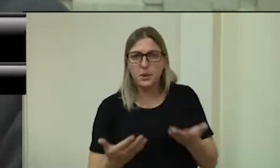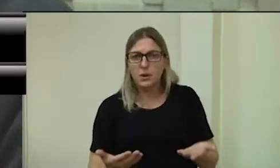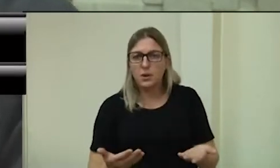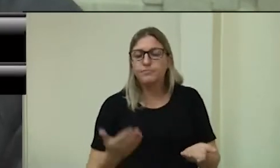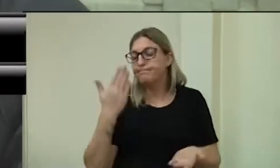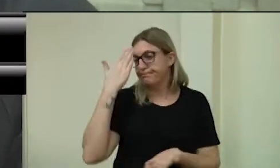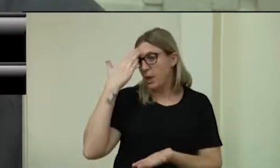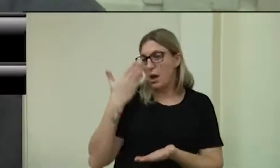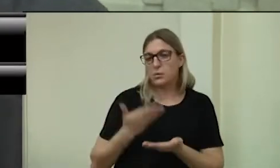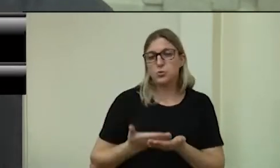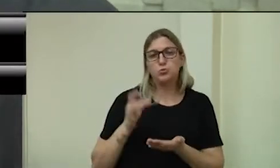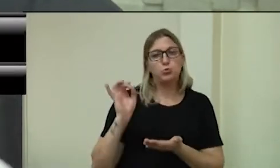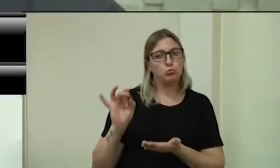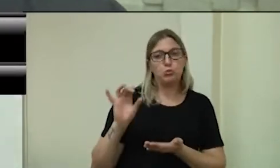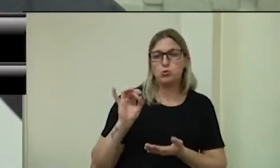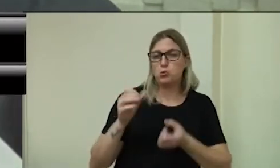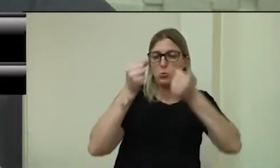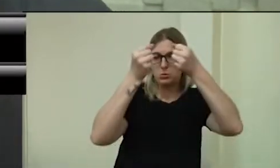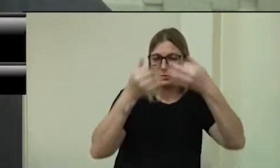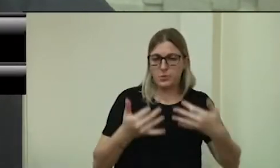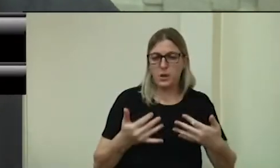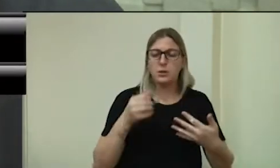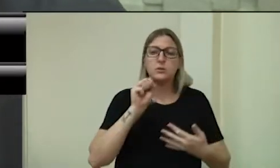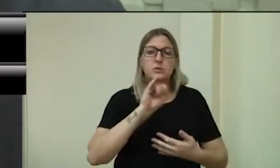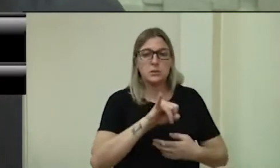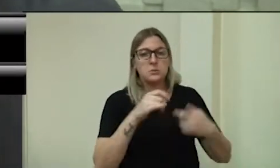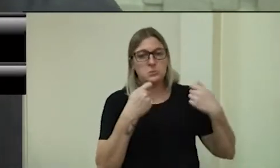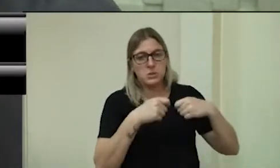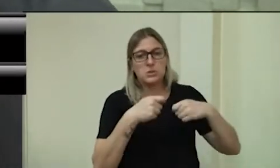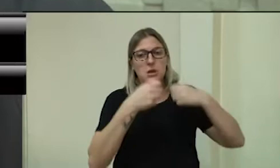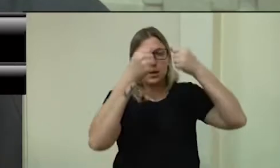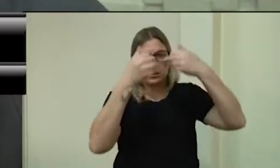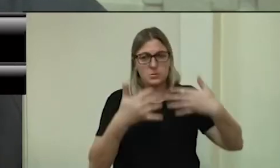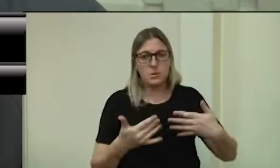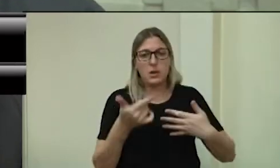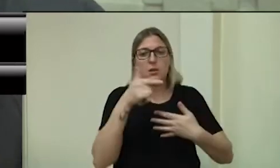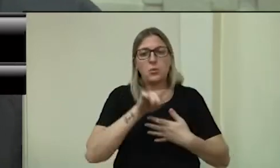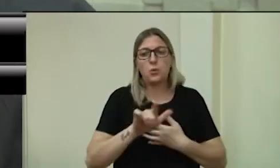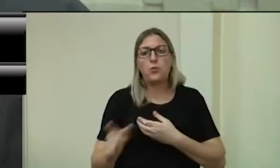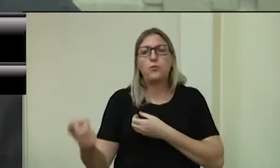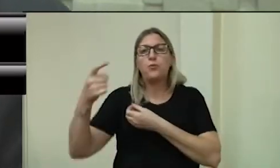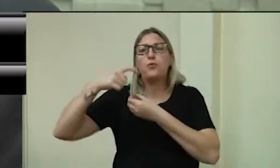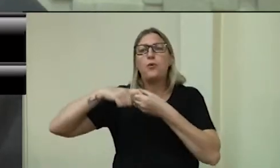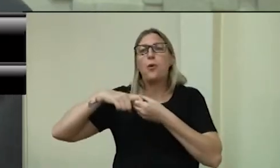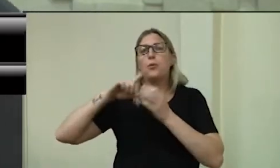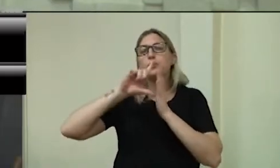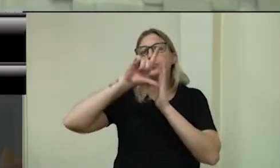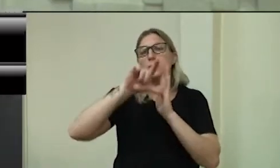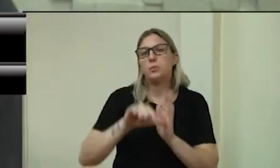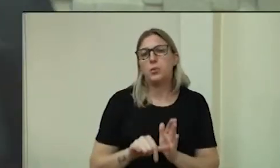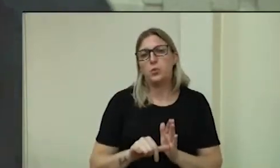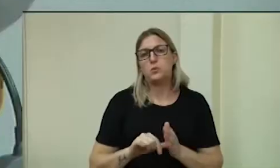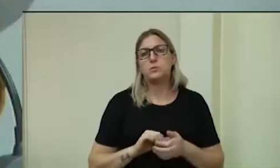Se houver mais algumas explicações a serem dadas, a gente retorna num momento mais oportuno. Muito obrigado.